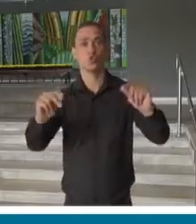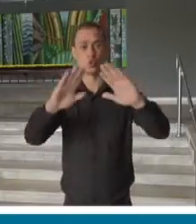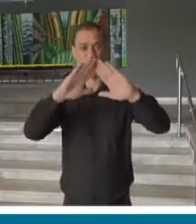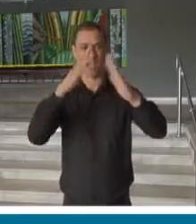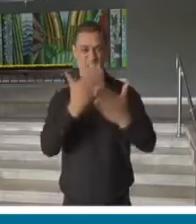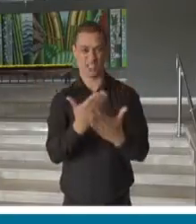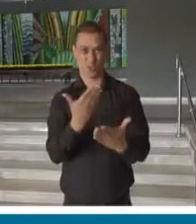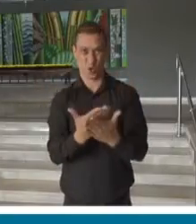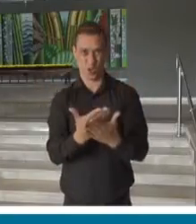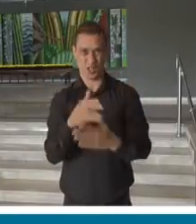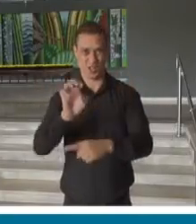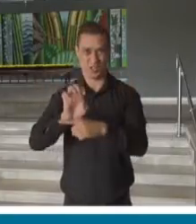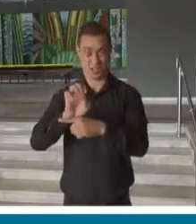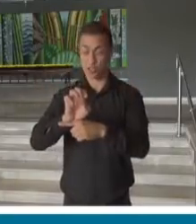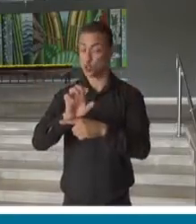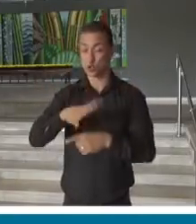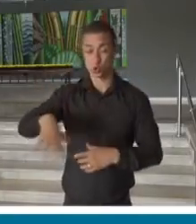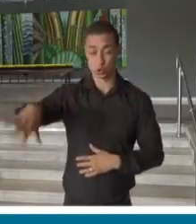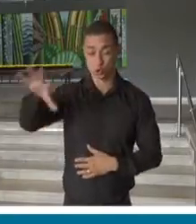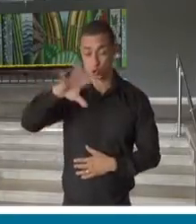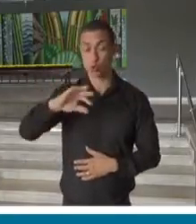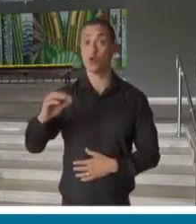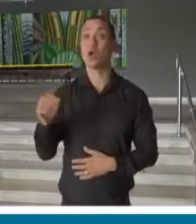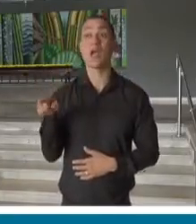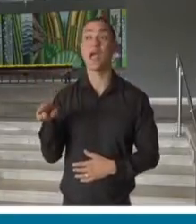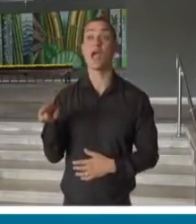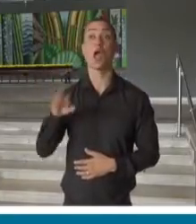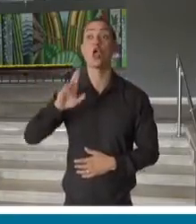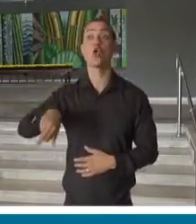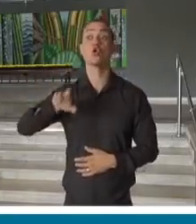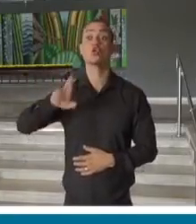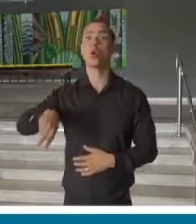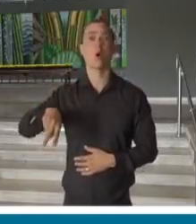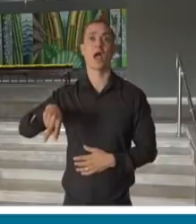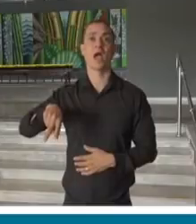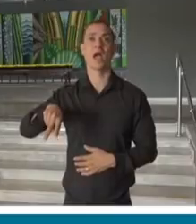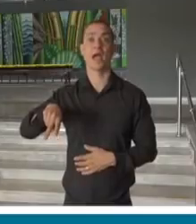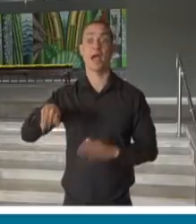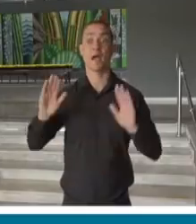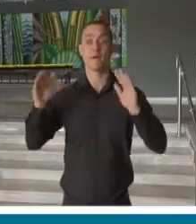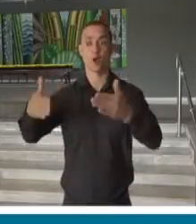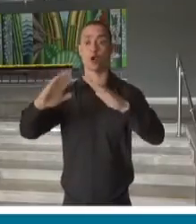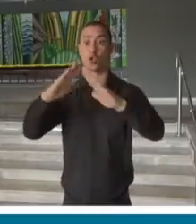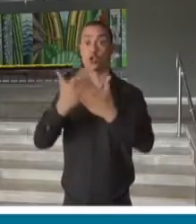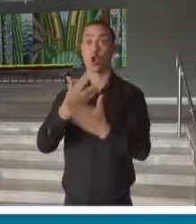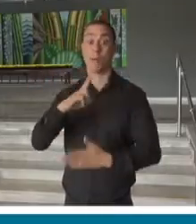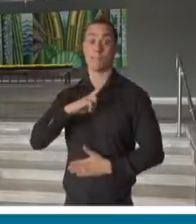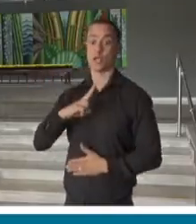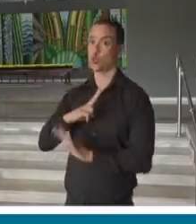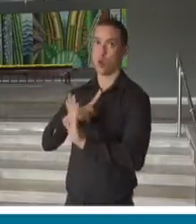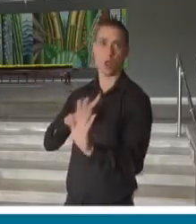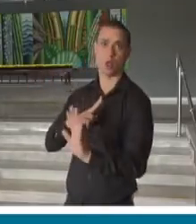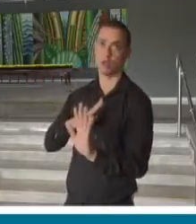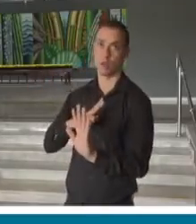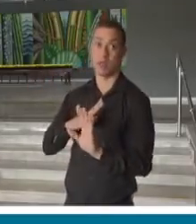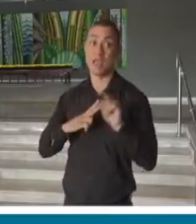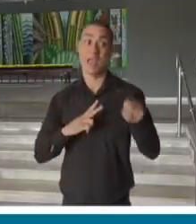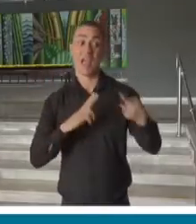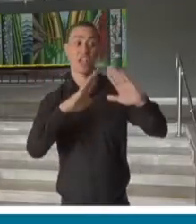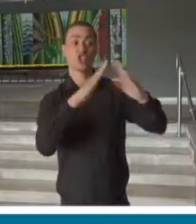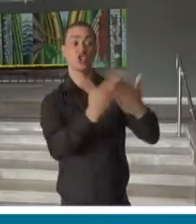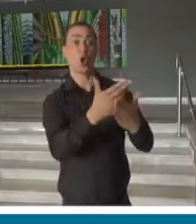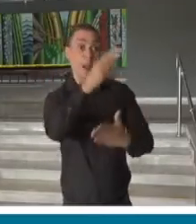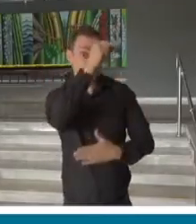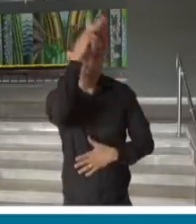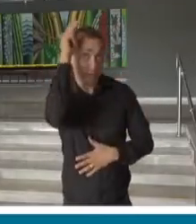ensino. Esse calendário, para deixar muito claro, ele não é vinculado para as escolas particulares, não é vinculado para as escolas